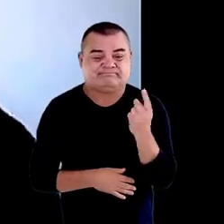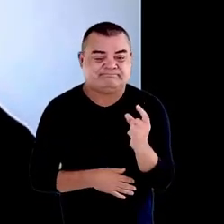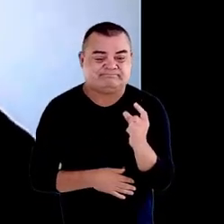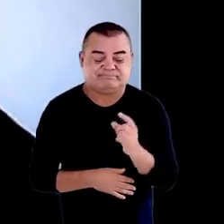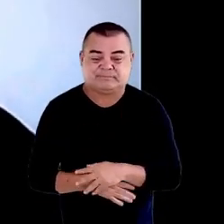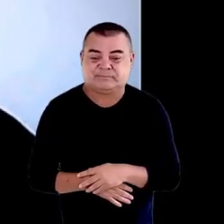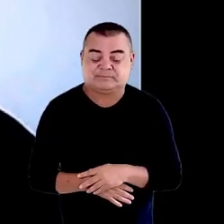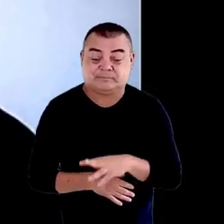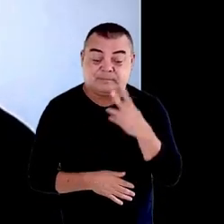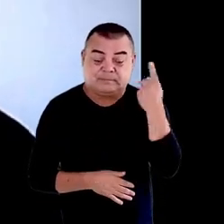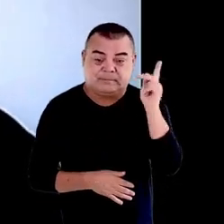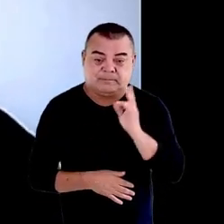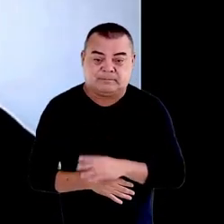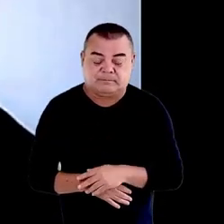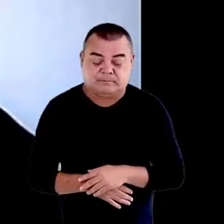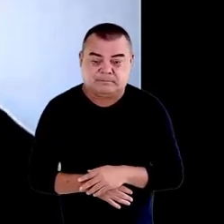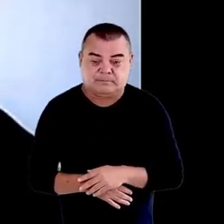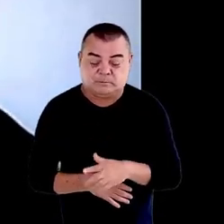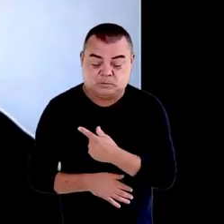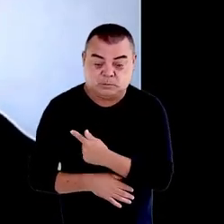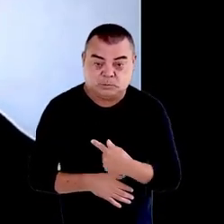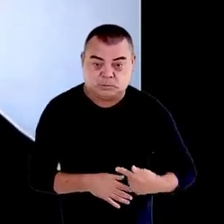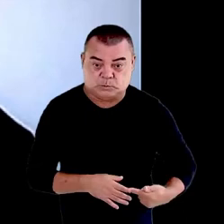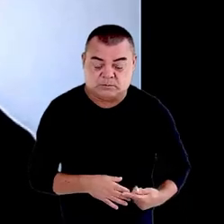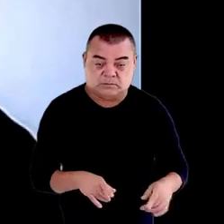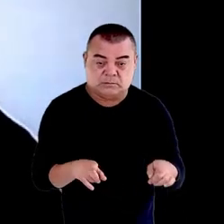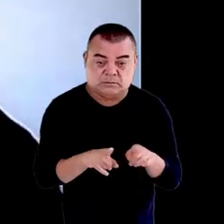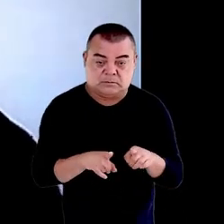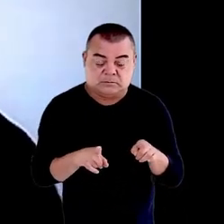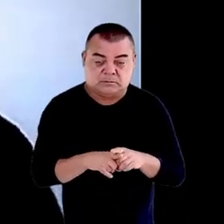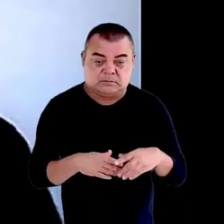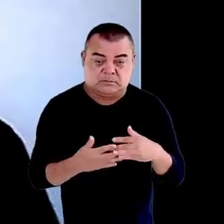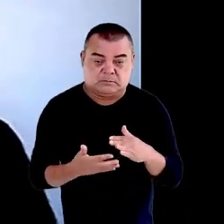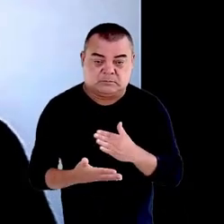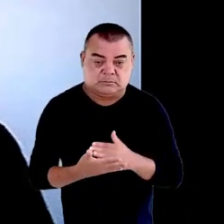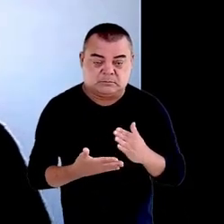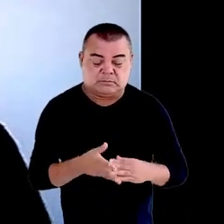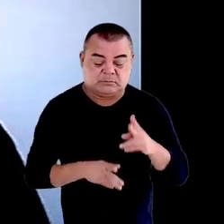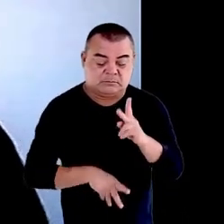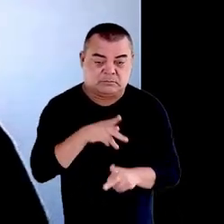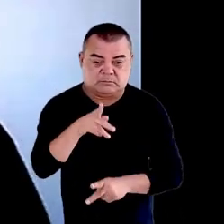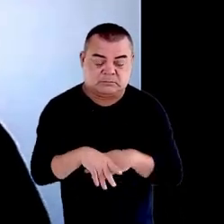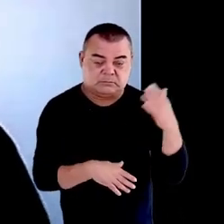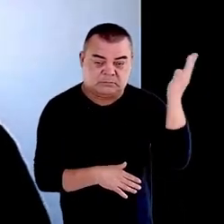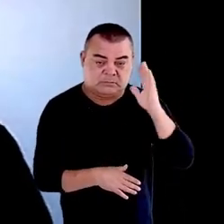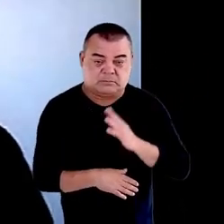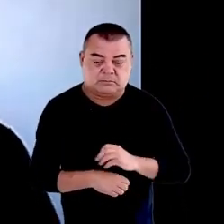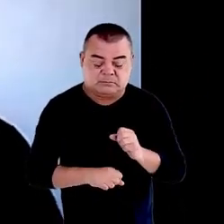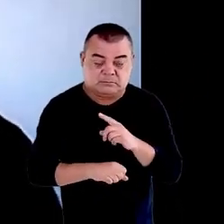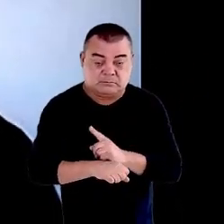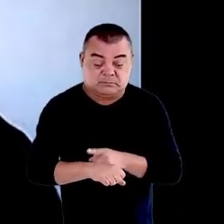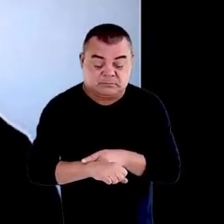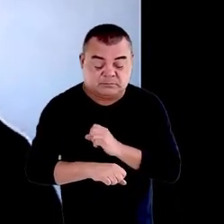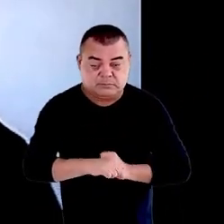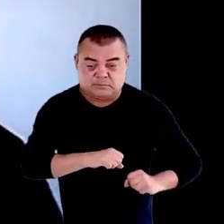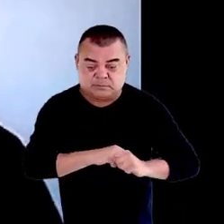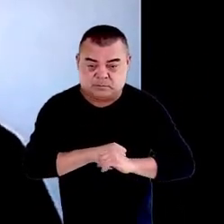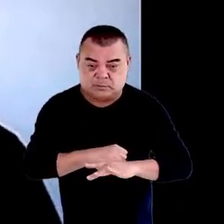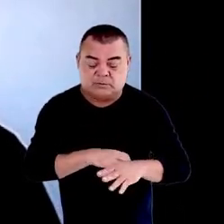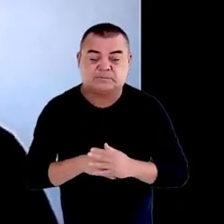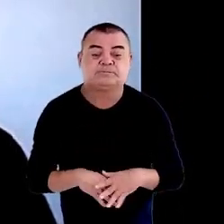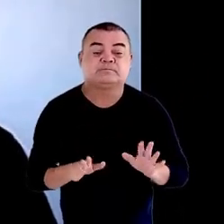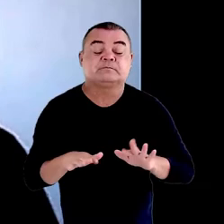para determinados governantes e para parcela da população brasileira em tempos de pandemia. Para